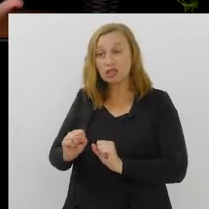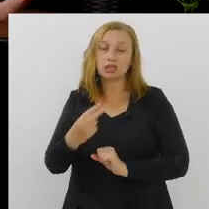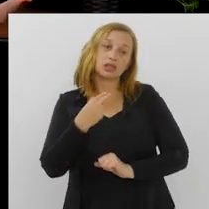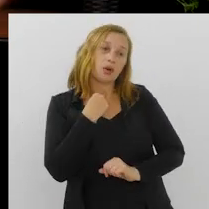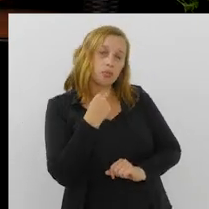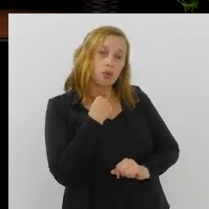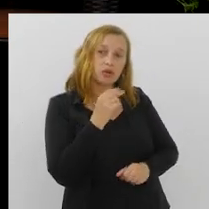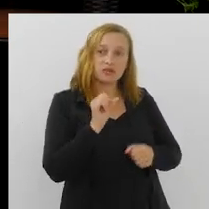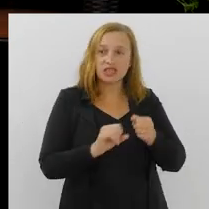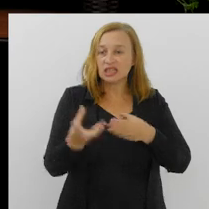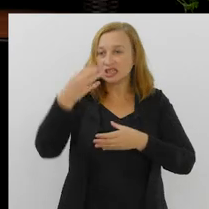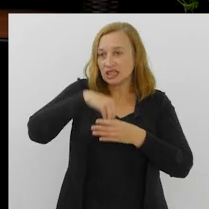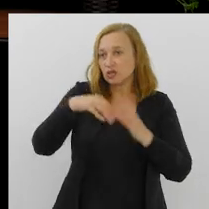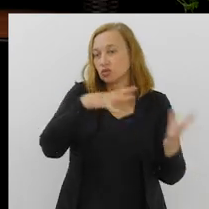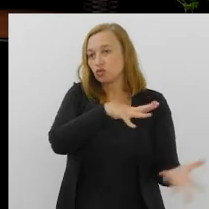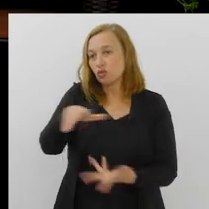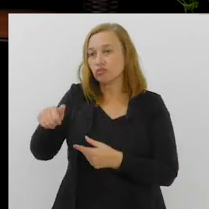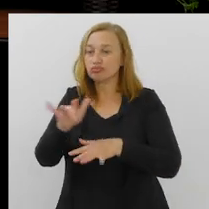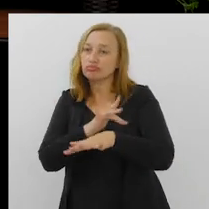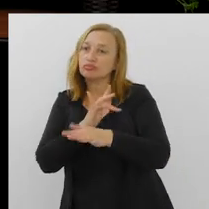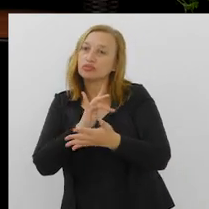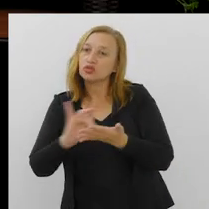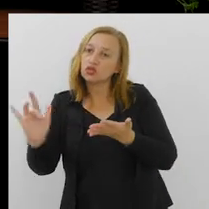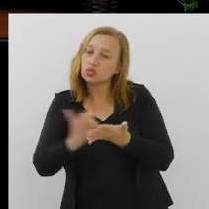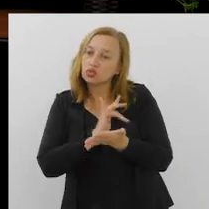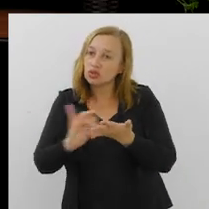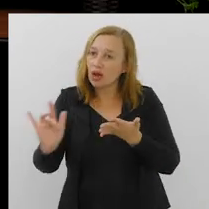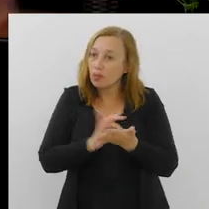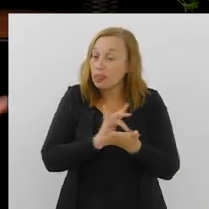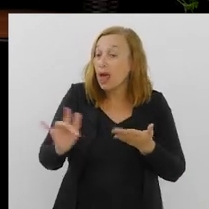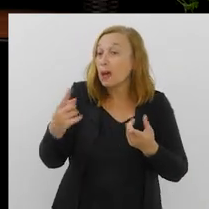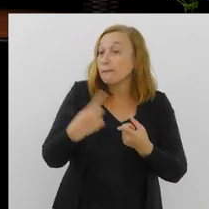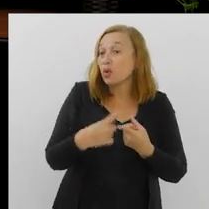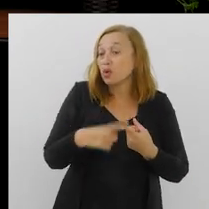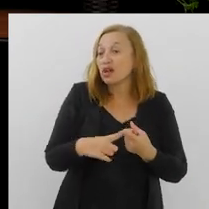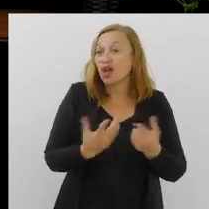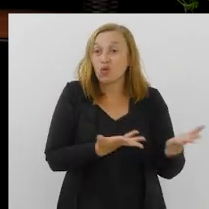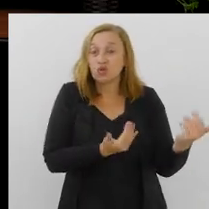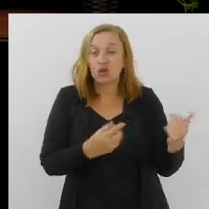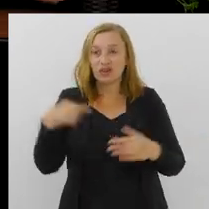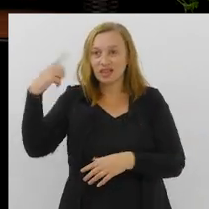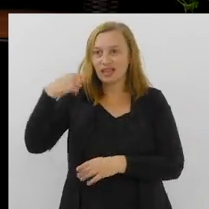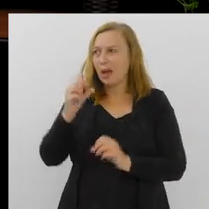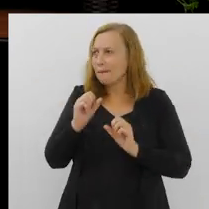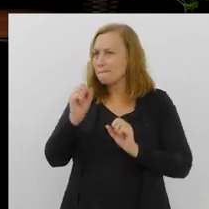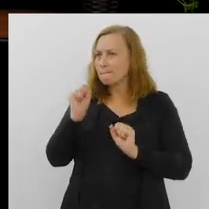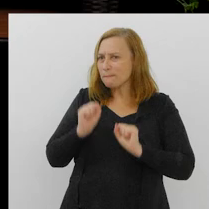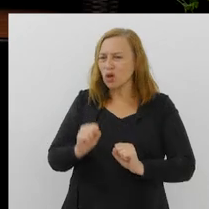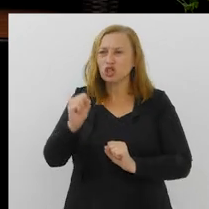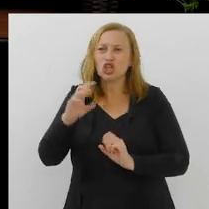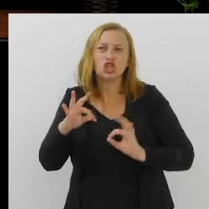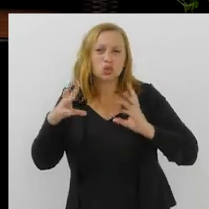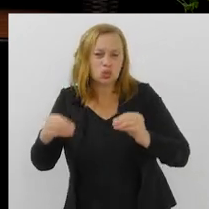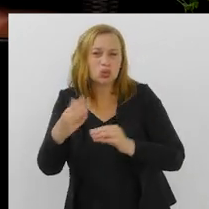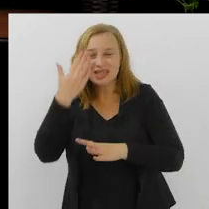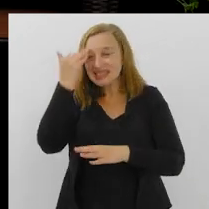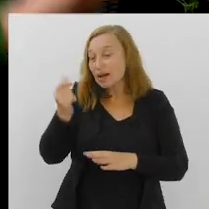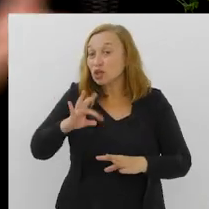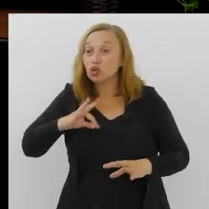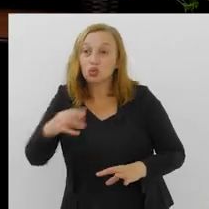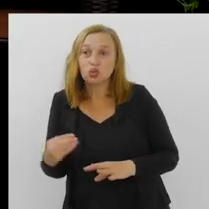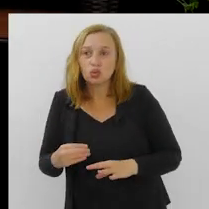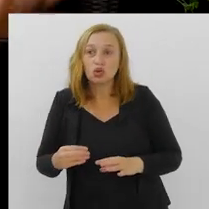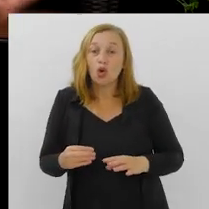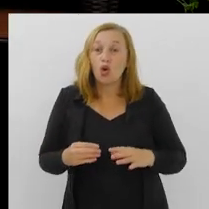pode e o que ele não pode fazer dentro do mundo digital, dentro dessa era digital. Porque pelo jovem advogado pode tudo, ele sabe